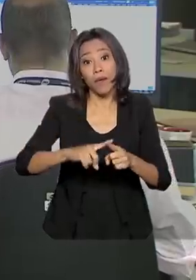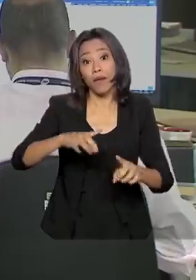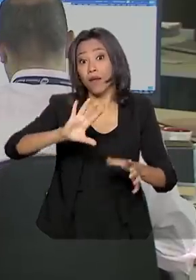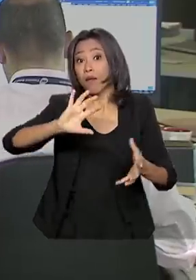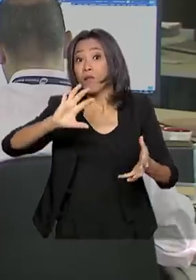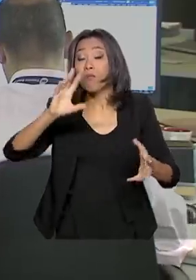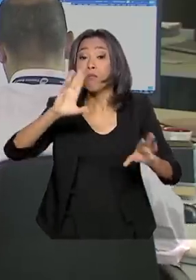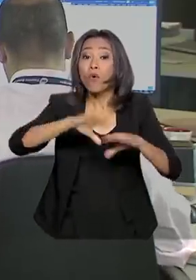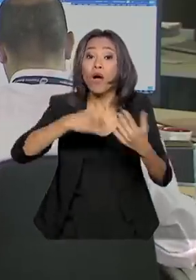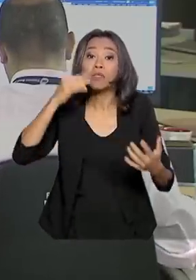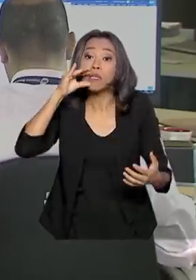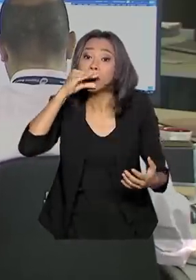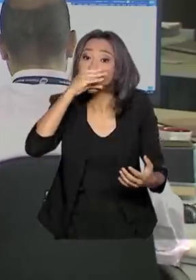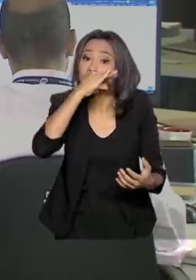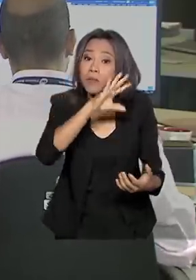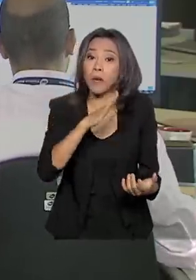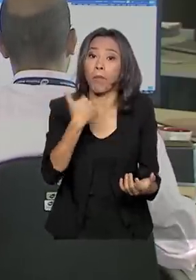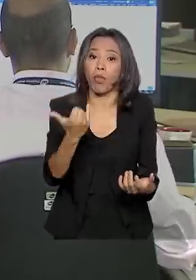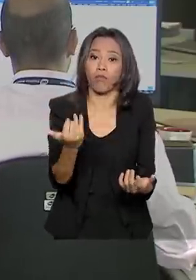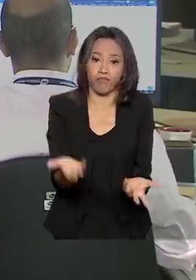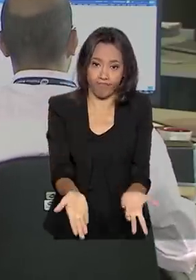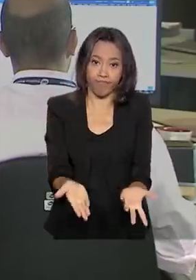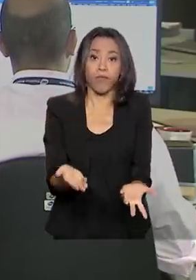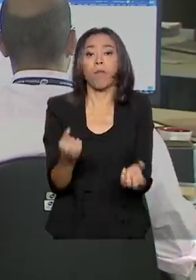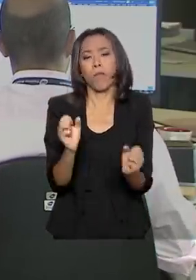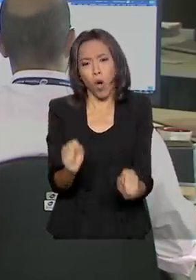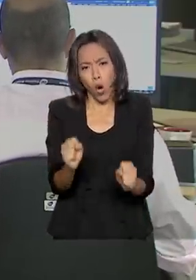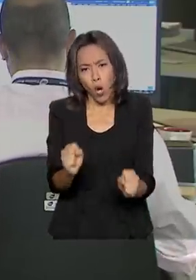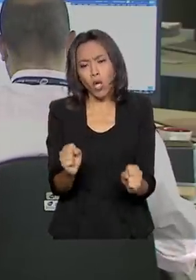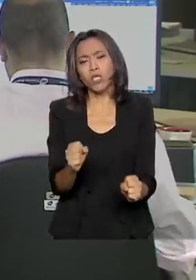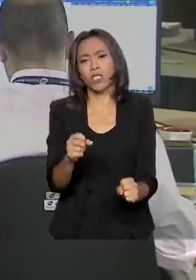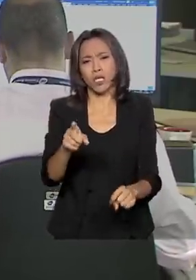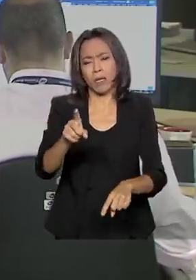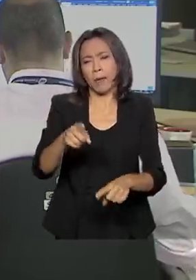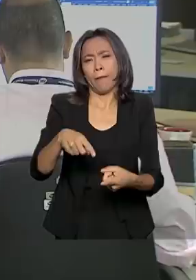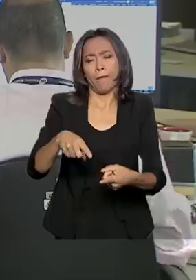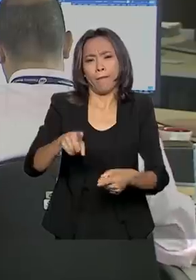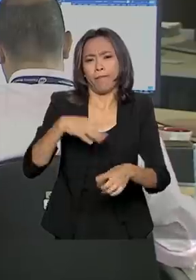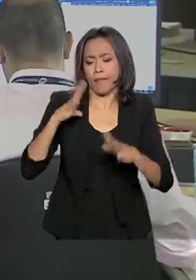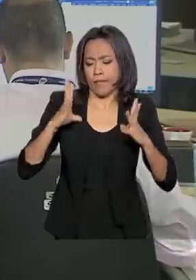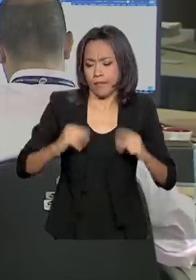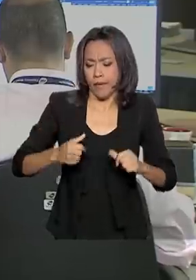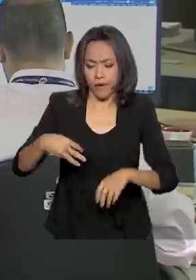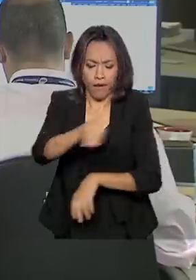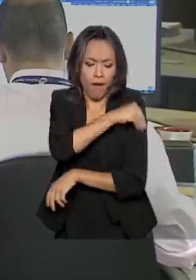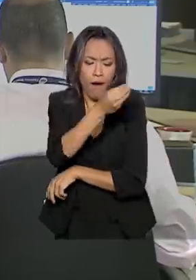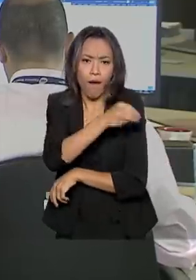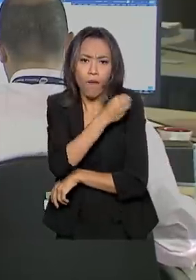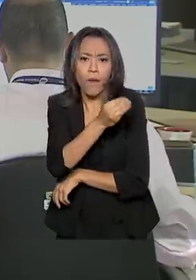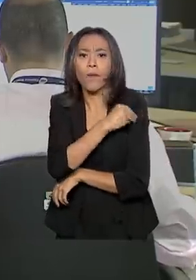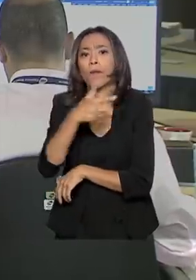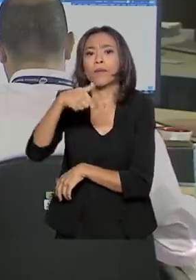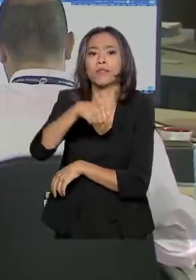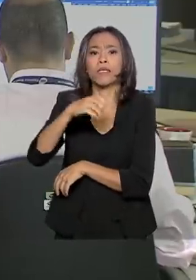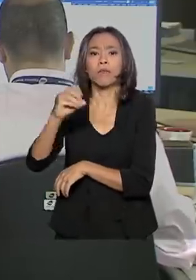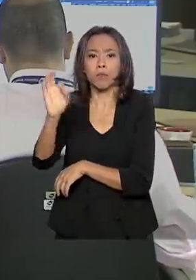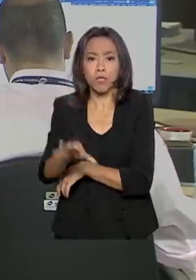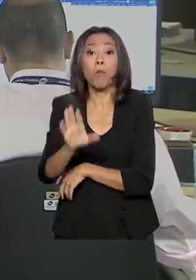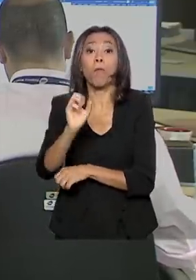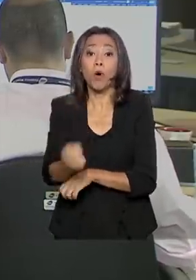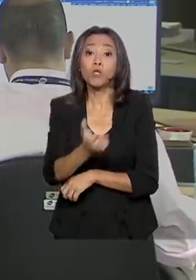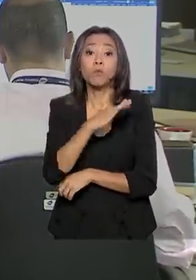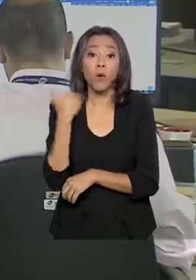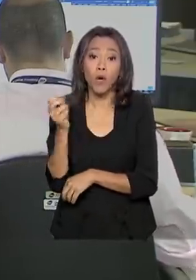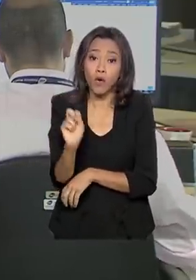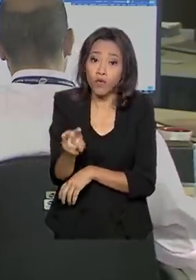pouco resistente, o novo coronavírus pode ser morto por produtos de limpeza, como o álcool a 70% e a combinação de